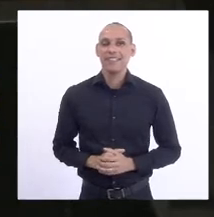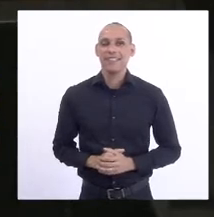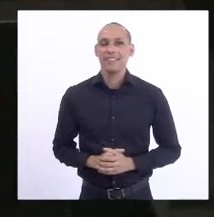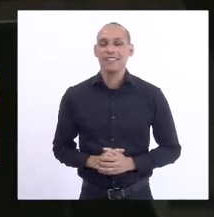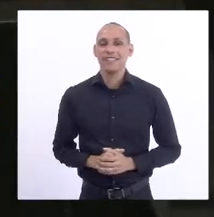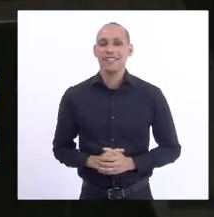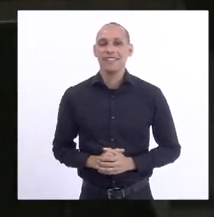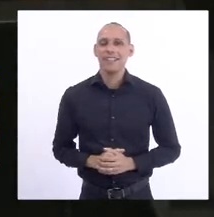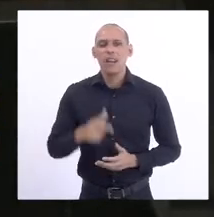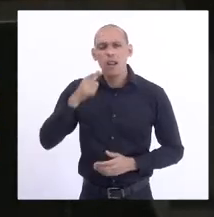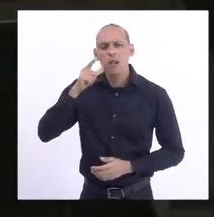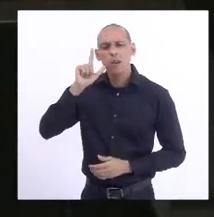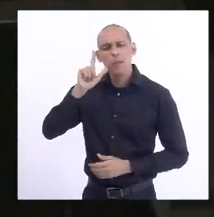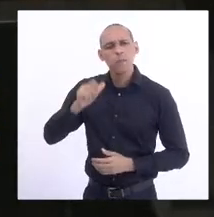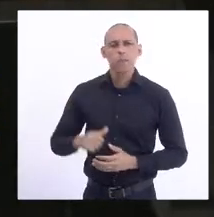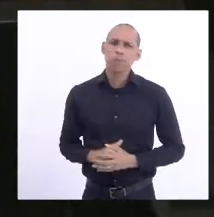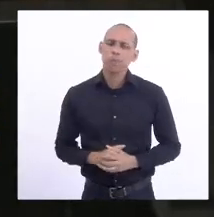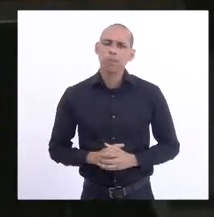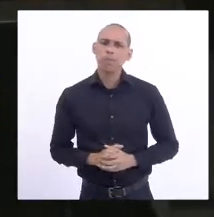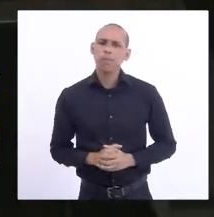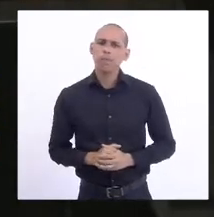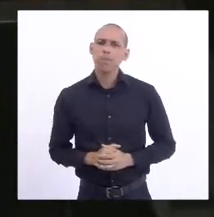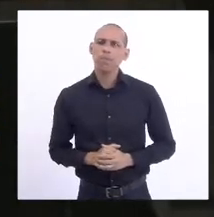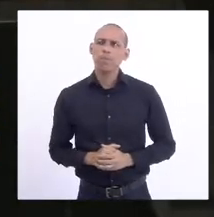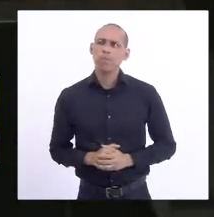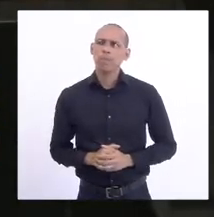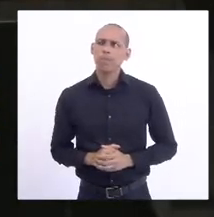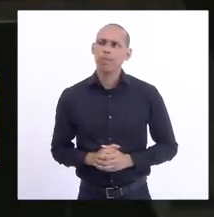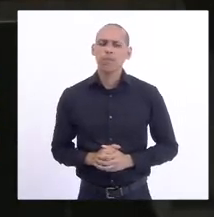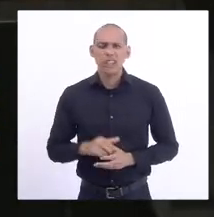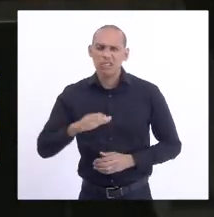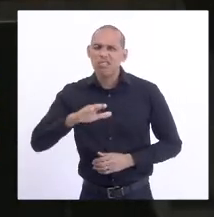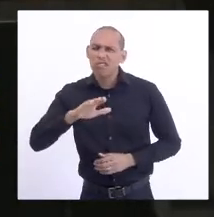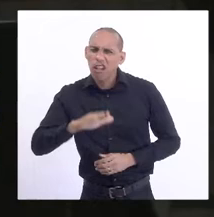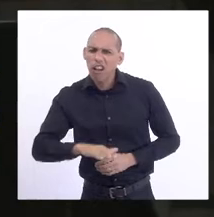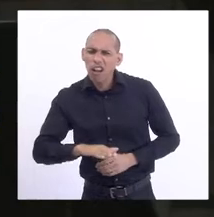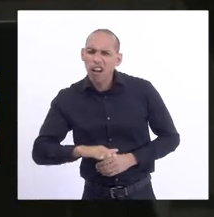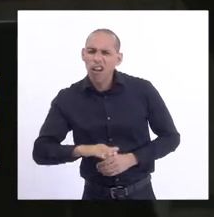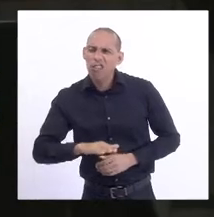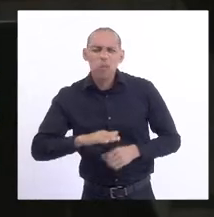eu ontem, já à tarde da noite,